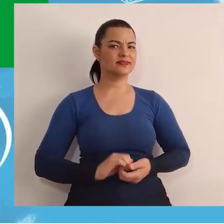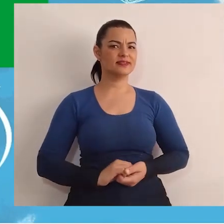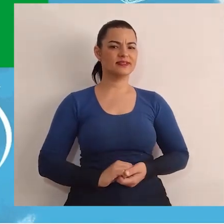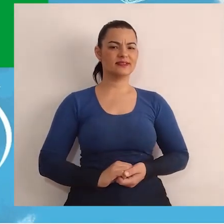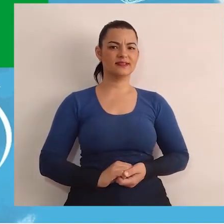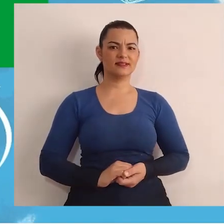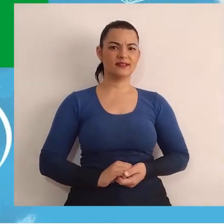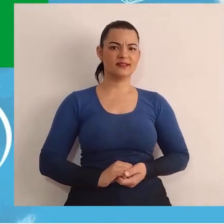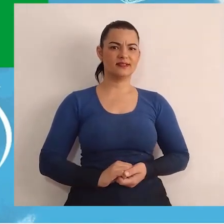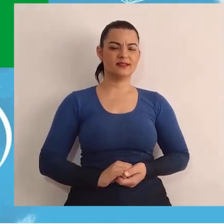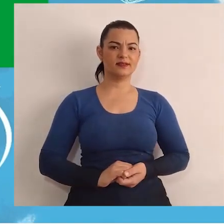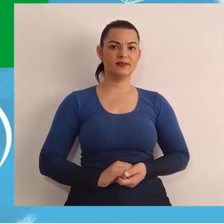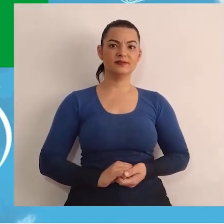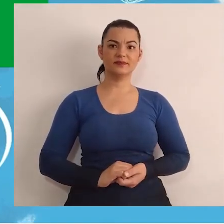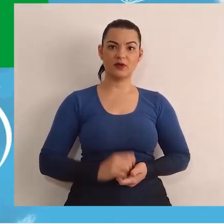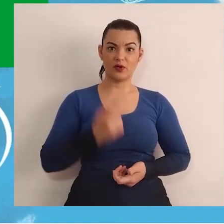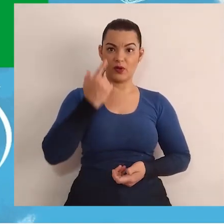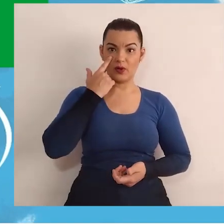faria?